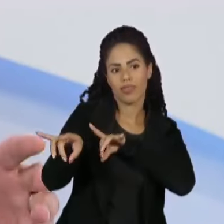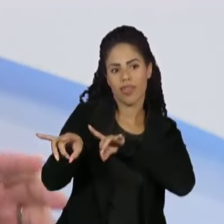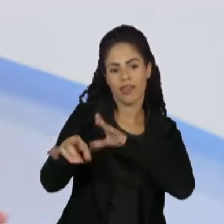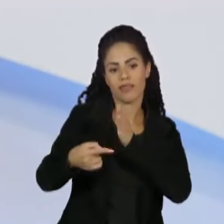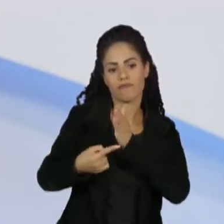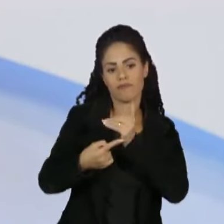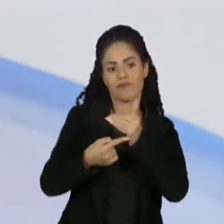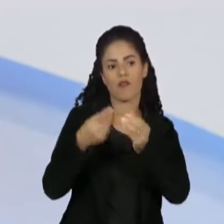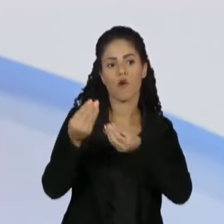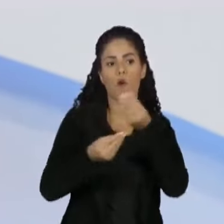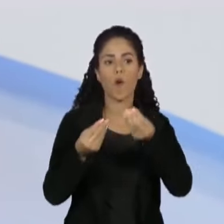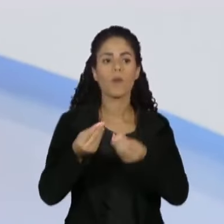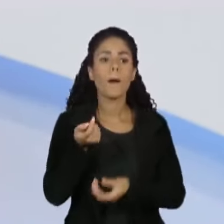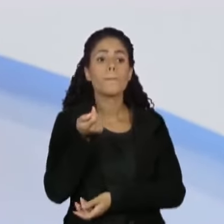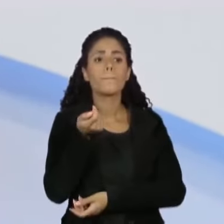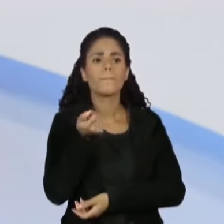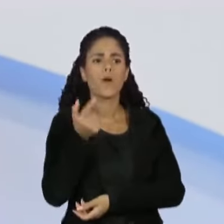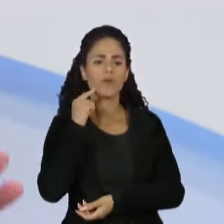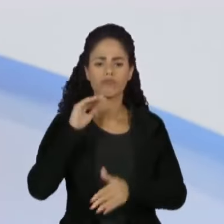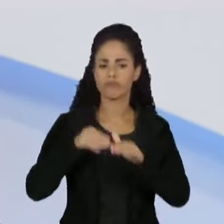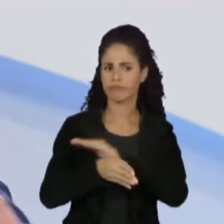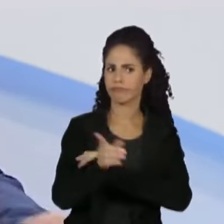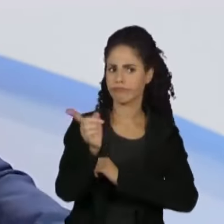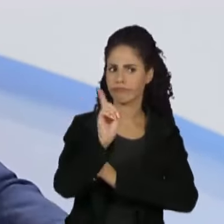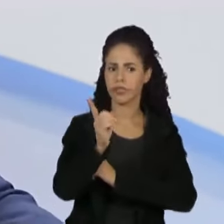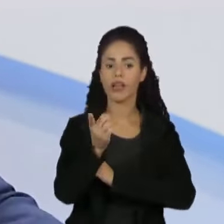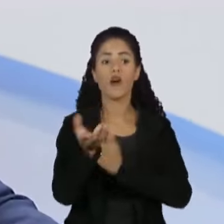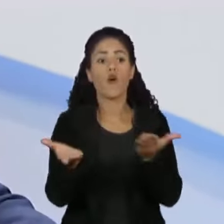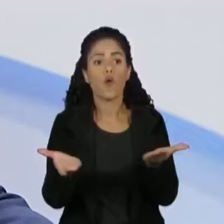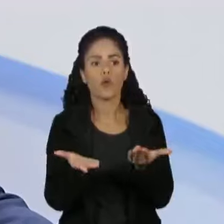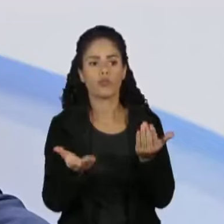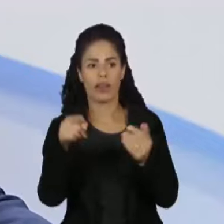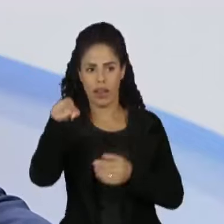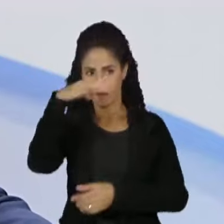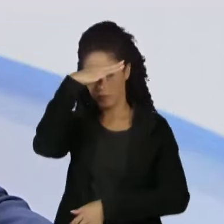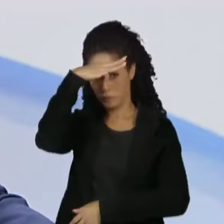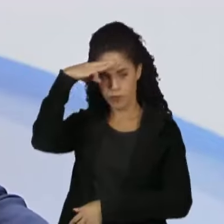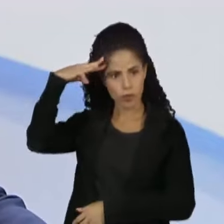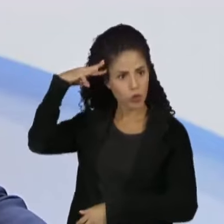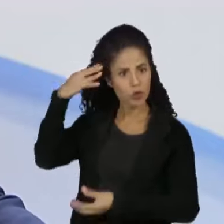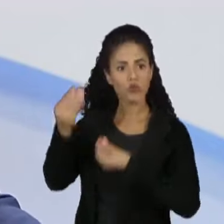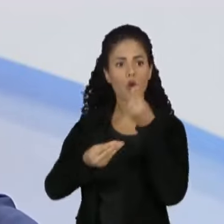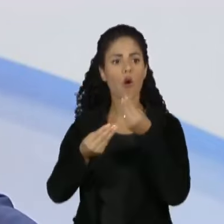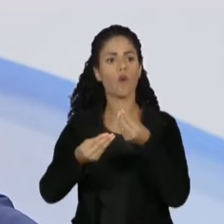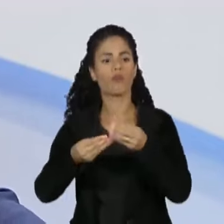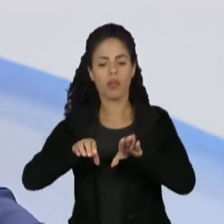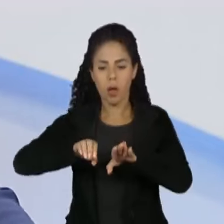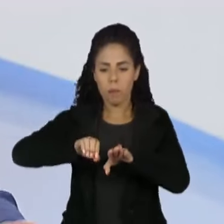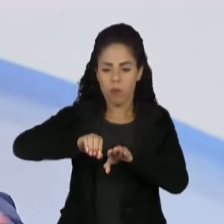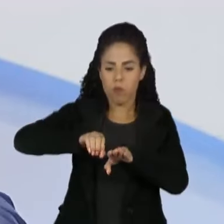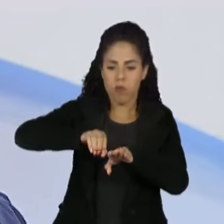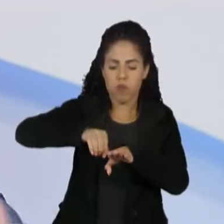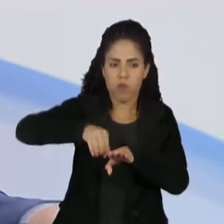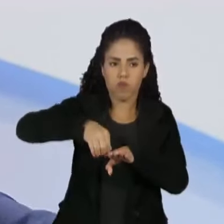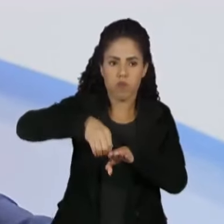mas é uma técnica pouco comum no Brasil. Os desmatamentos em Mato Grosso, ele é feito com trator de esteira,